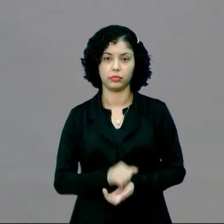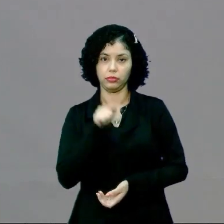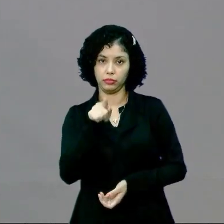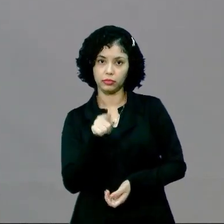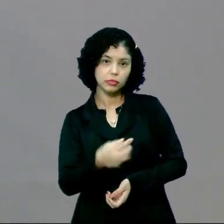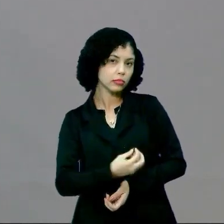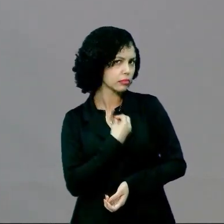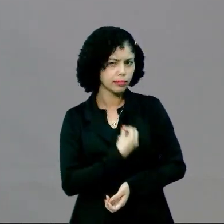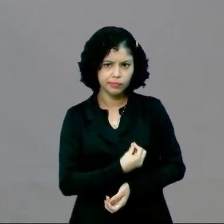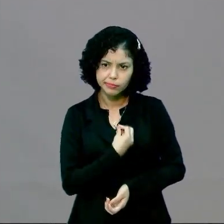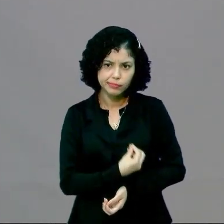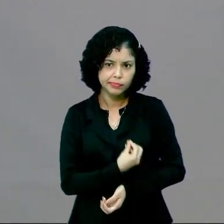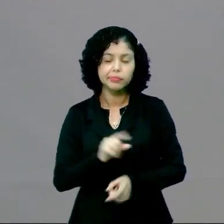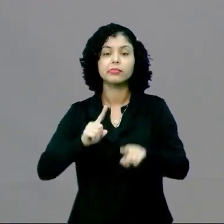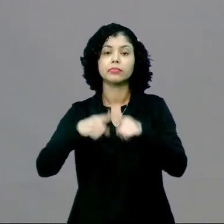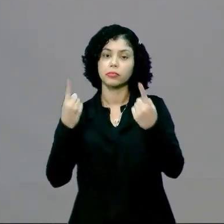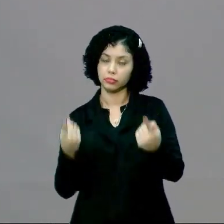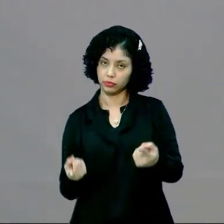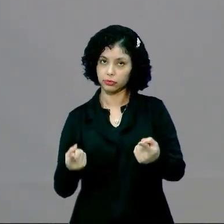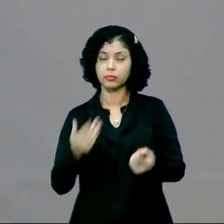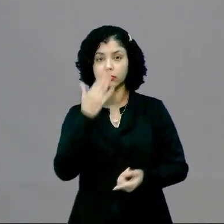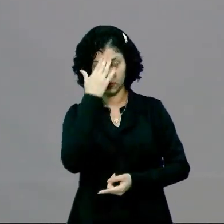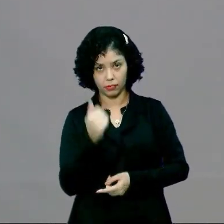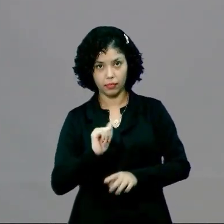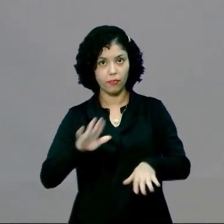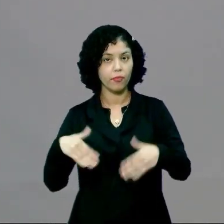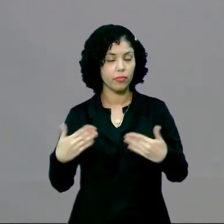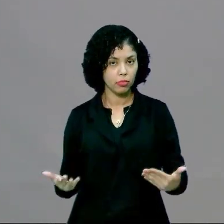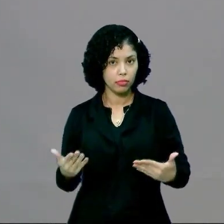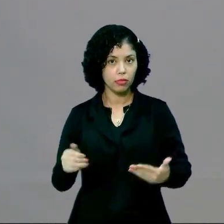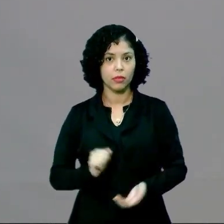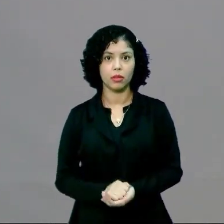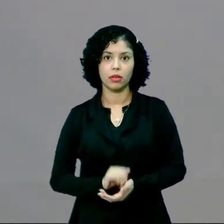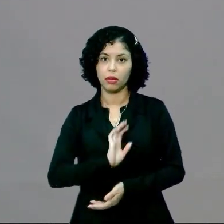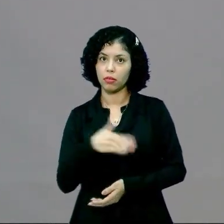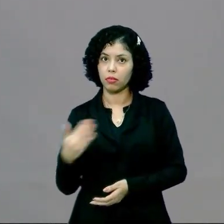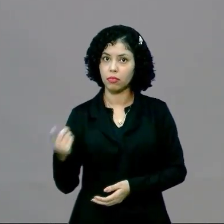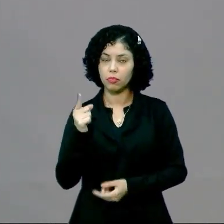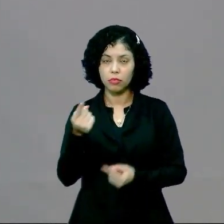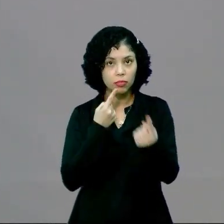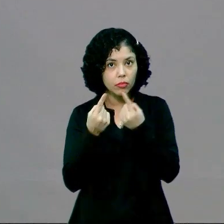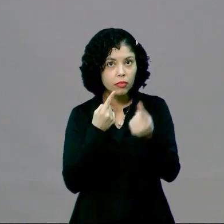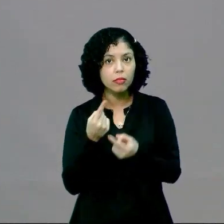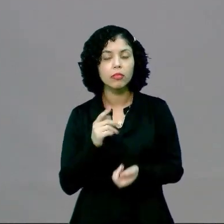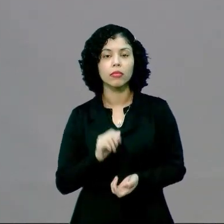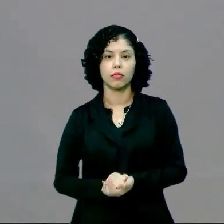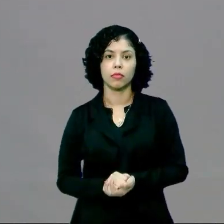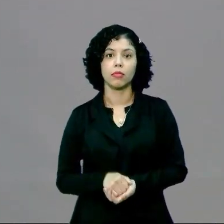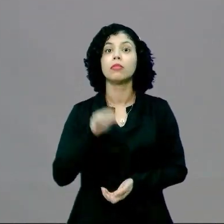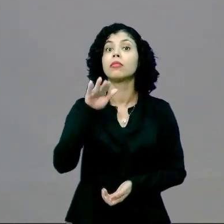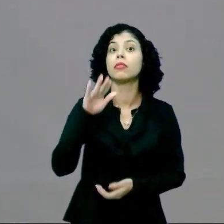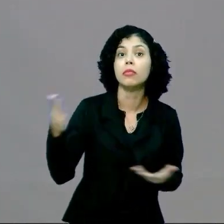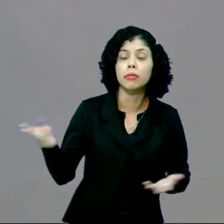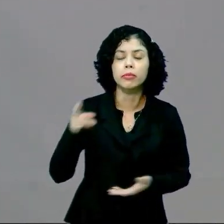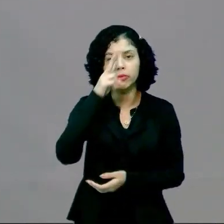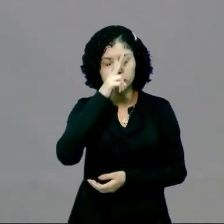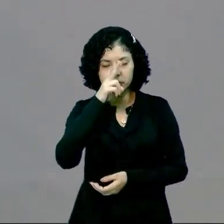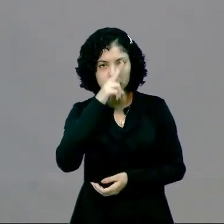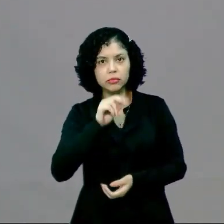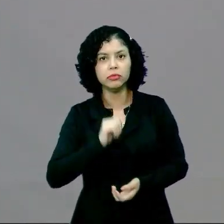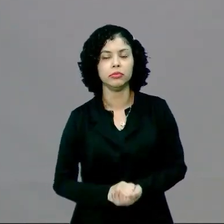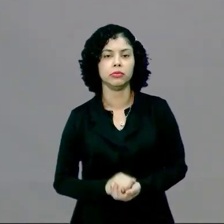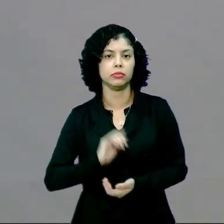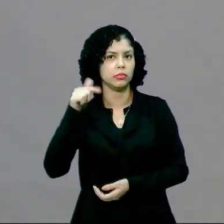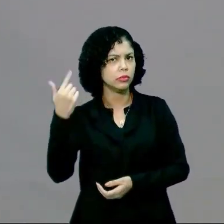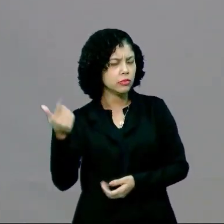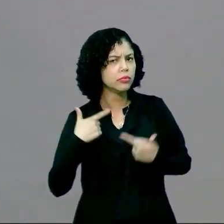você não vivenciou, mas que você sabe quais são? E quando você está conversando com alguém, você fala, ei, você se lembra